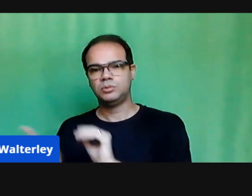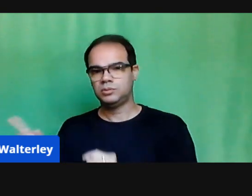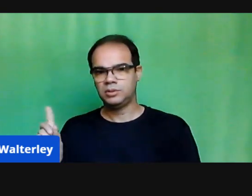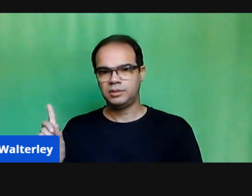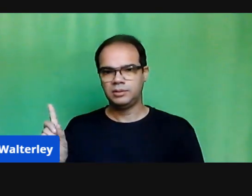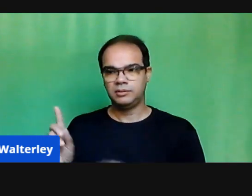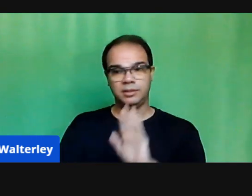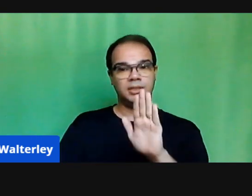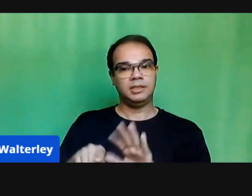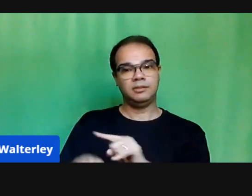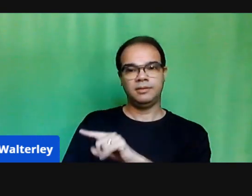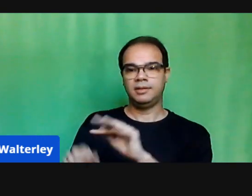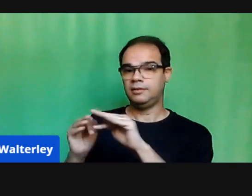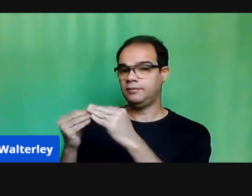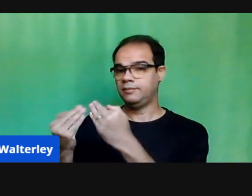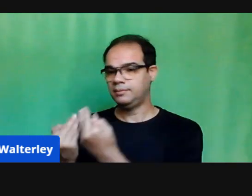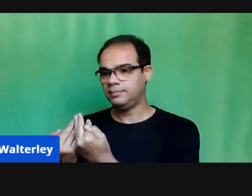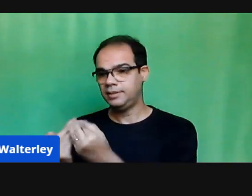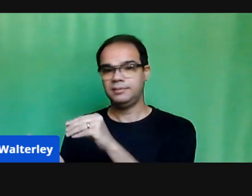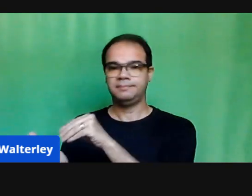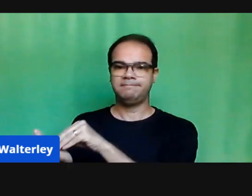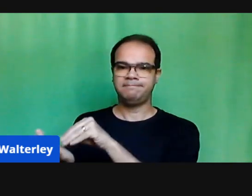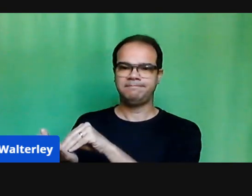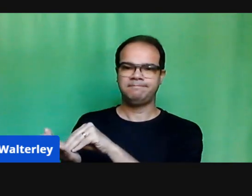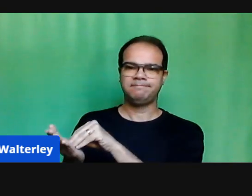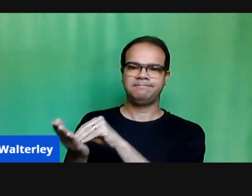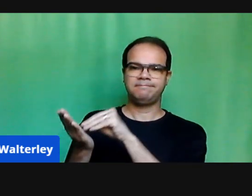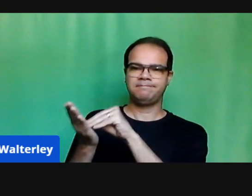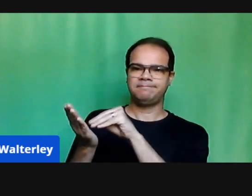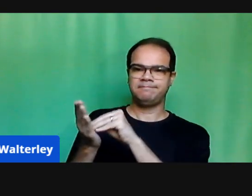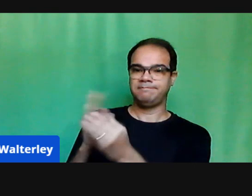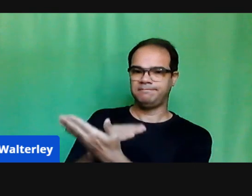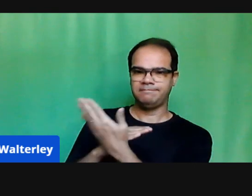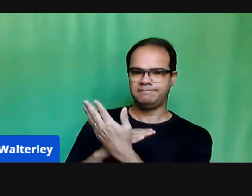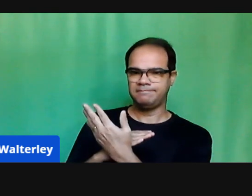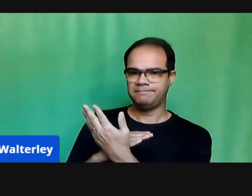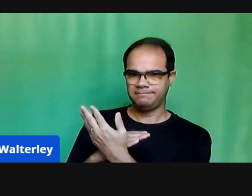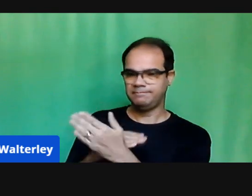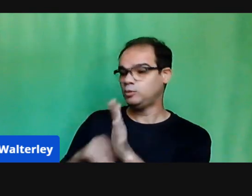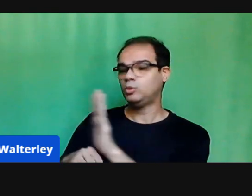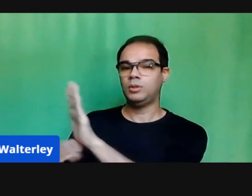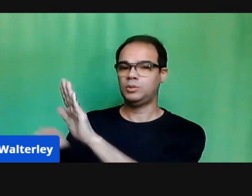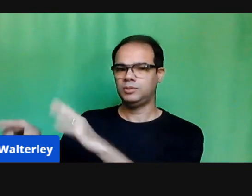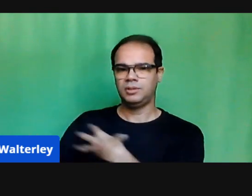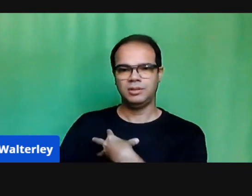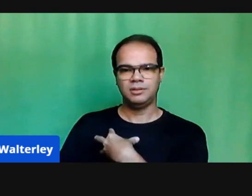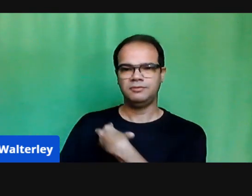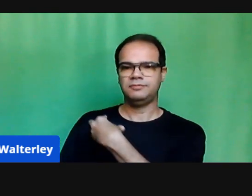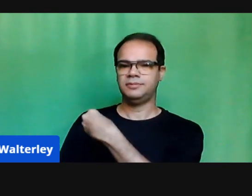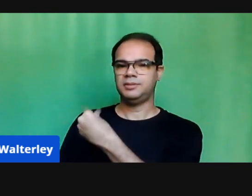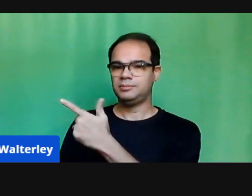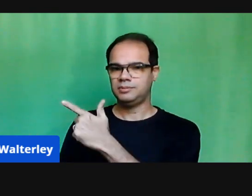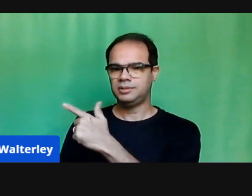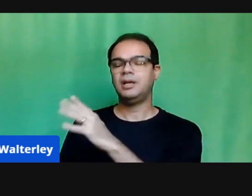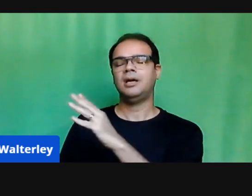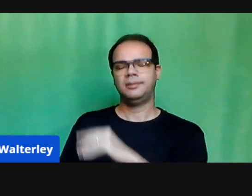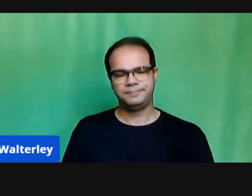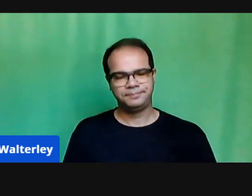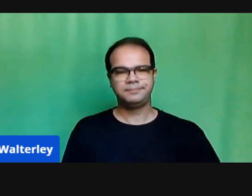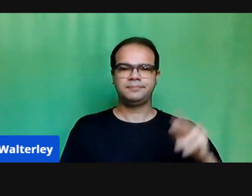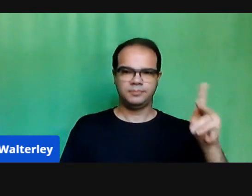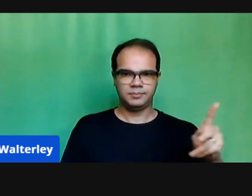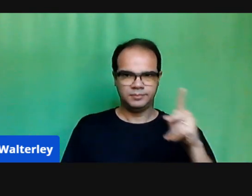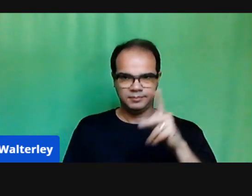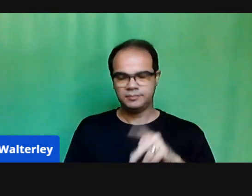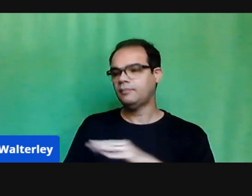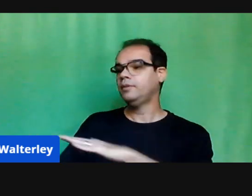para conversar, para reorientar, então nós fazemos um trabalho de explicar para a família como que é essa rotina de estudo, não é